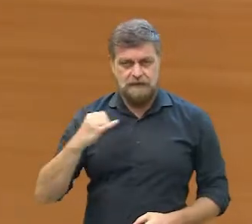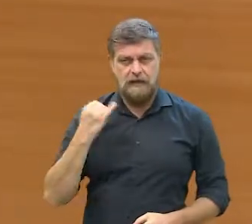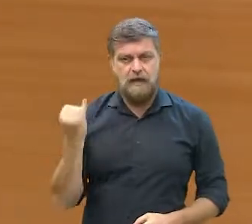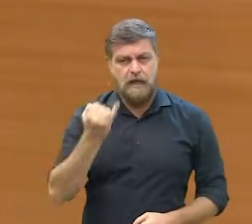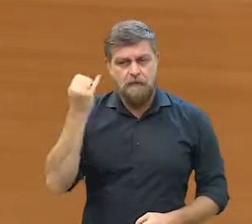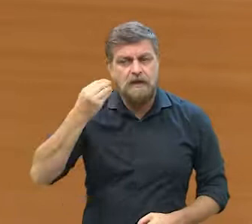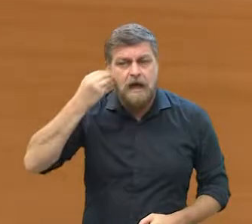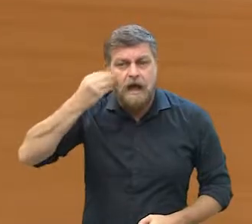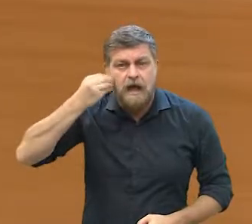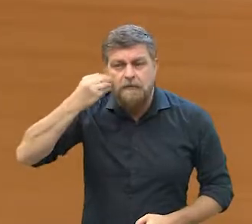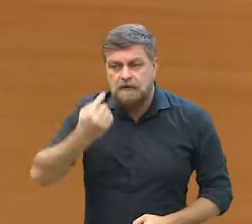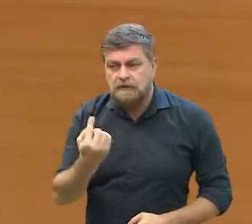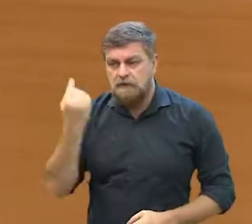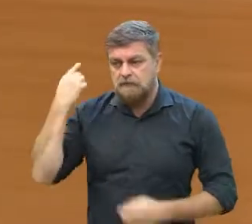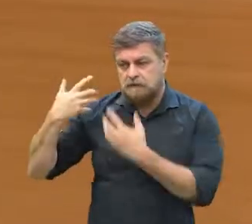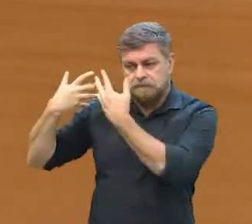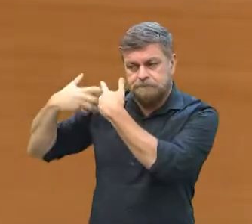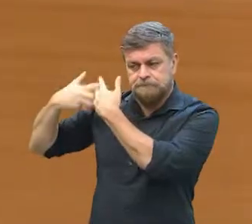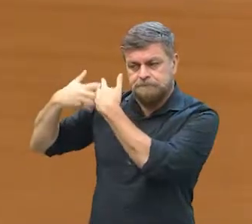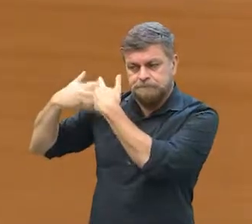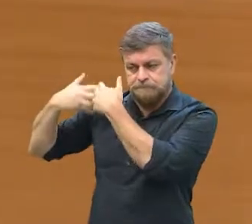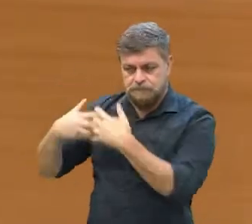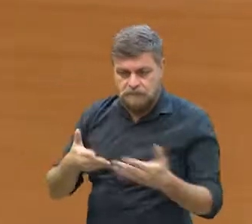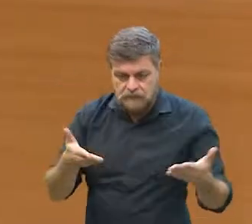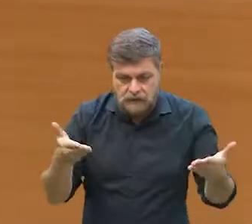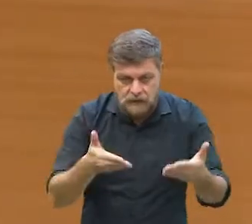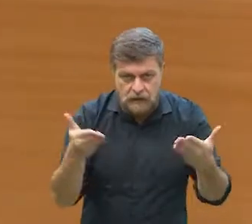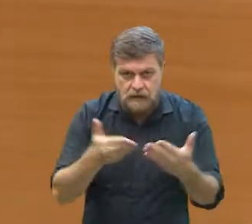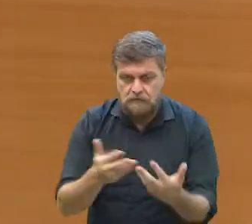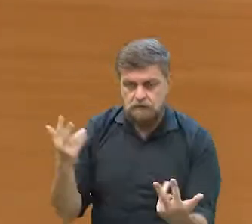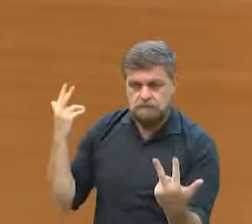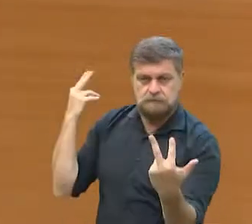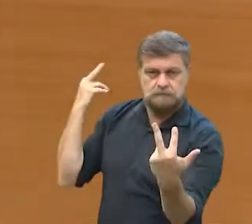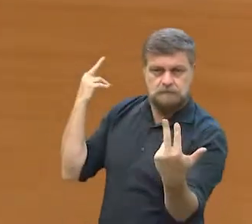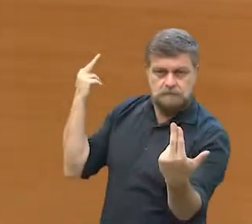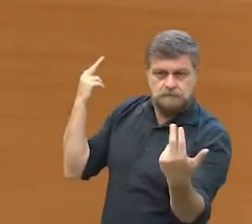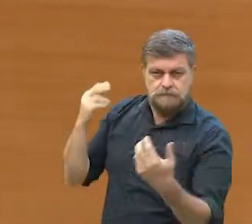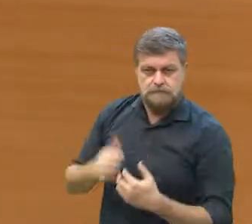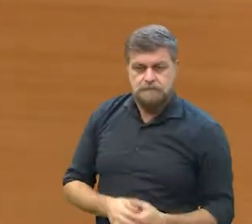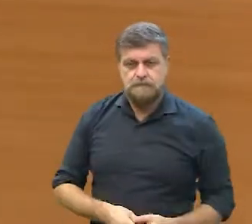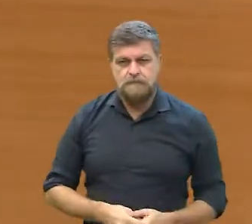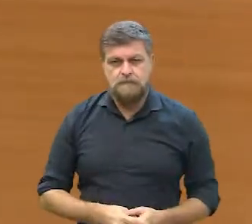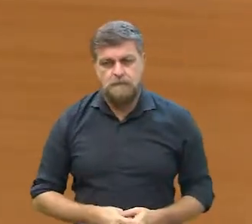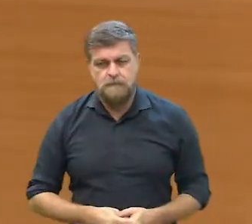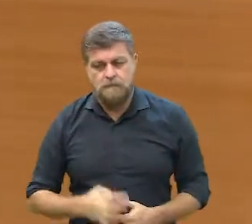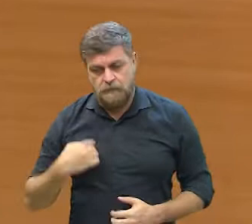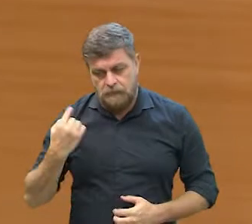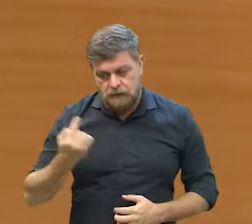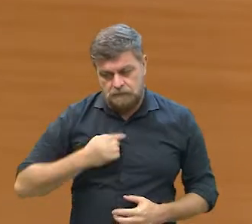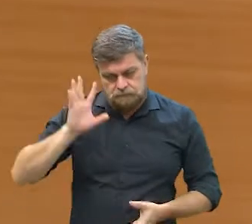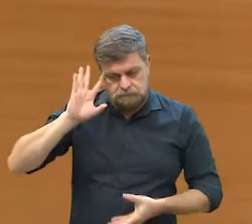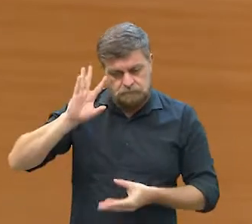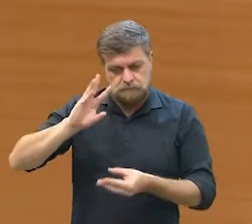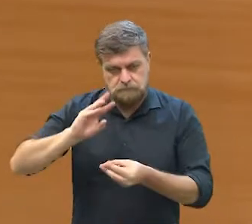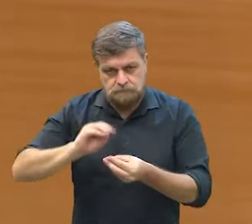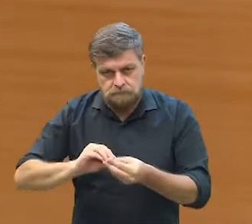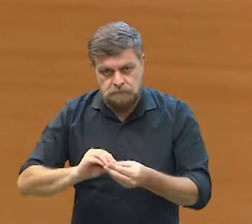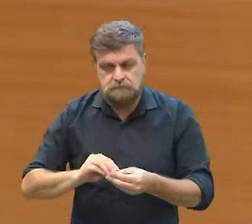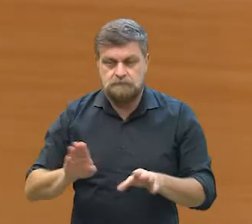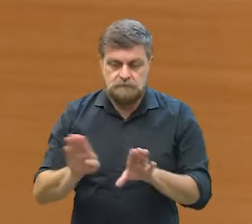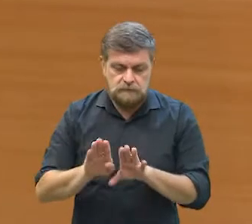olhar as experiências que tiveram, que estão tendo agora e as experiências do passado para a gente poder